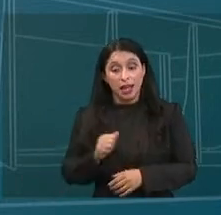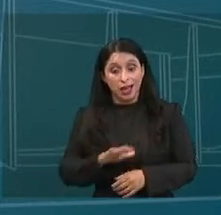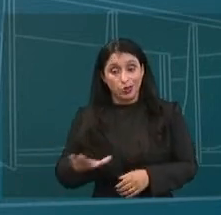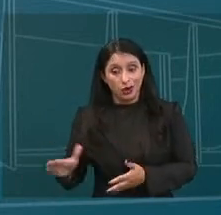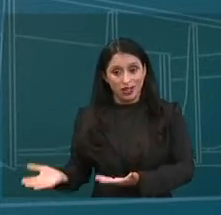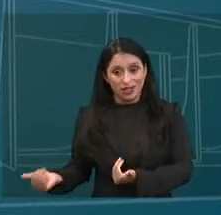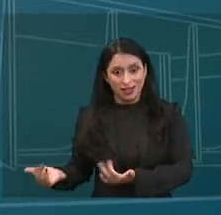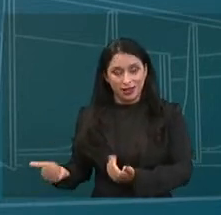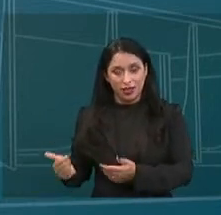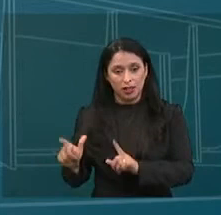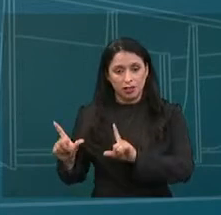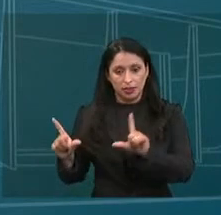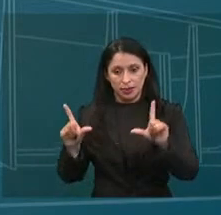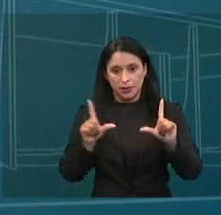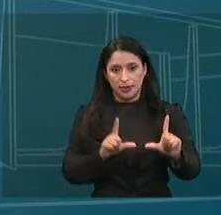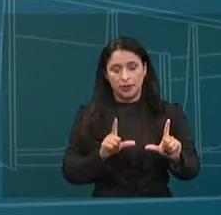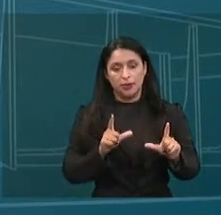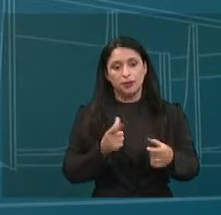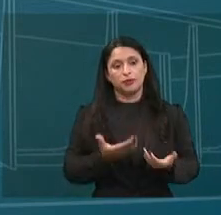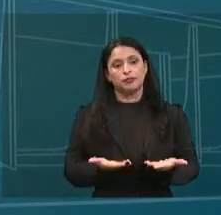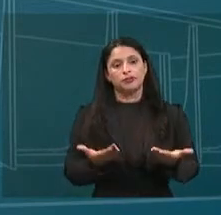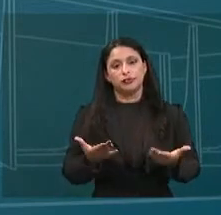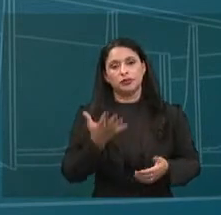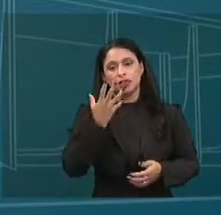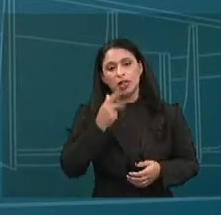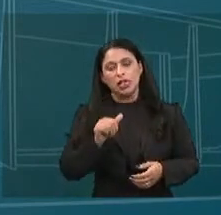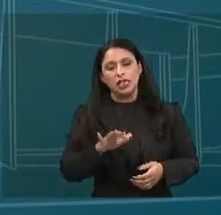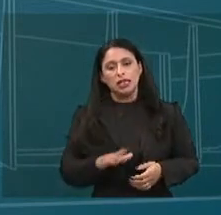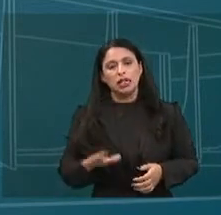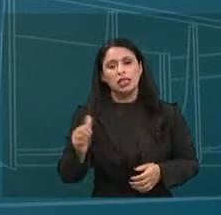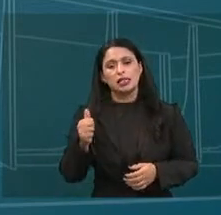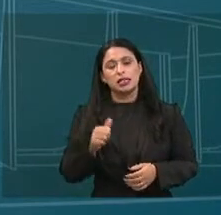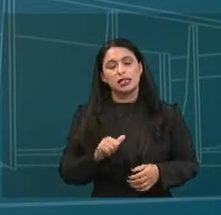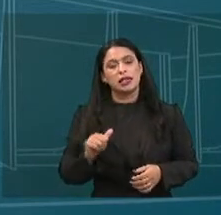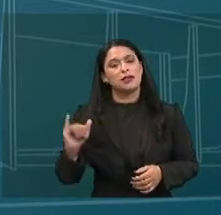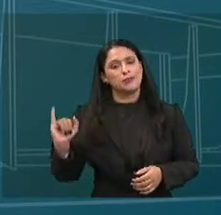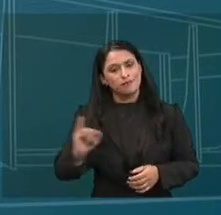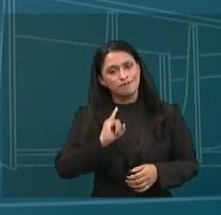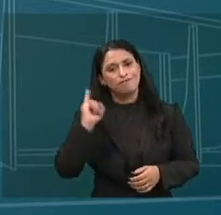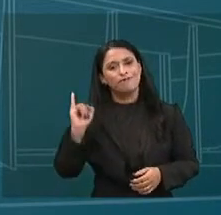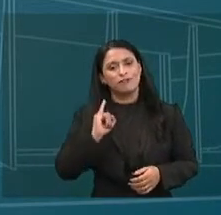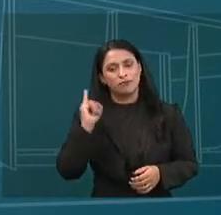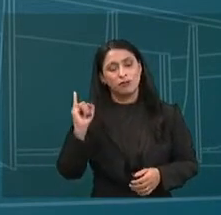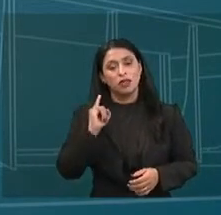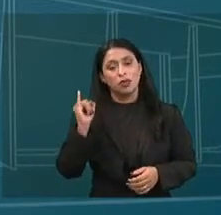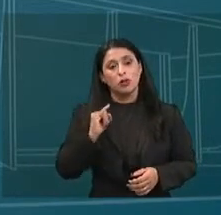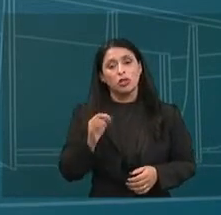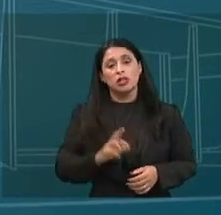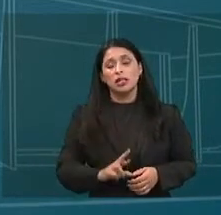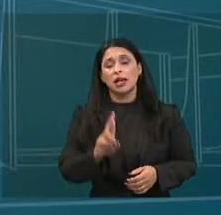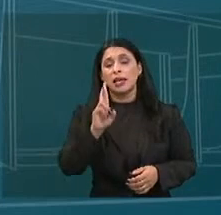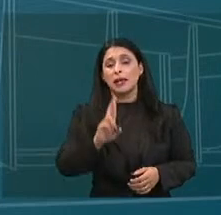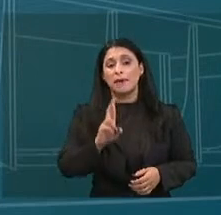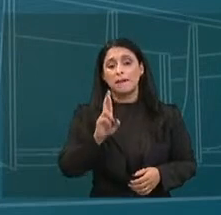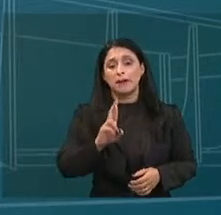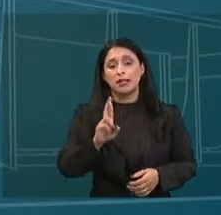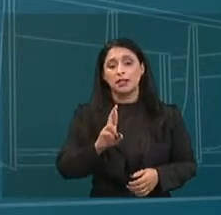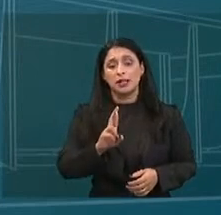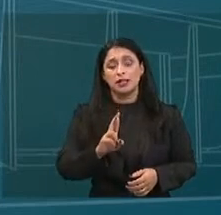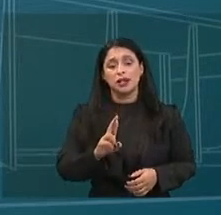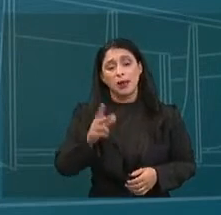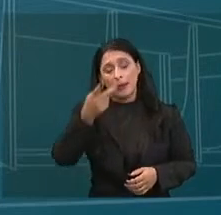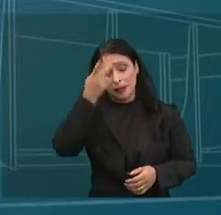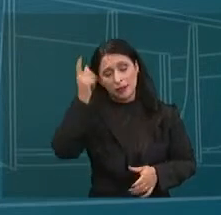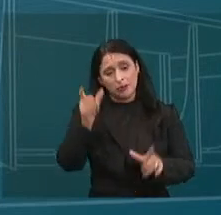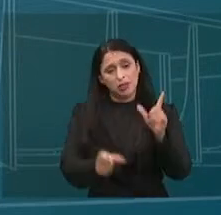Próximo slide, por favor. Crianças e adolescentes são relevantes nessa discussão também porque representam um enorme contingente de pessoas que